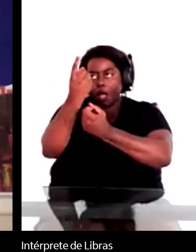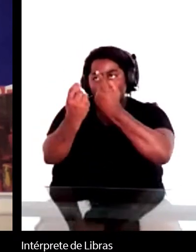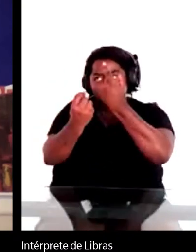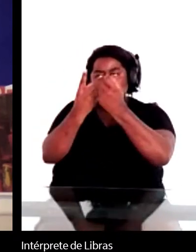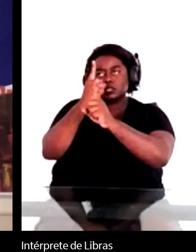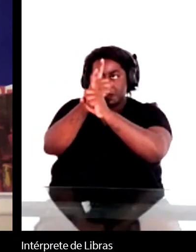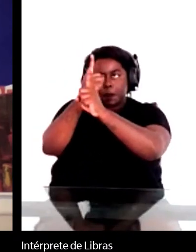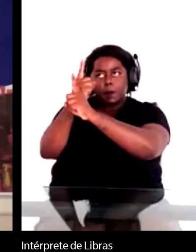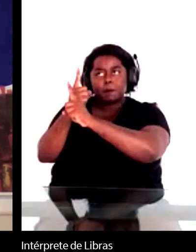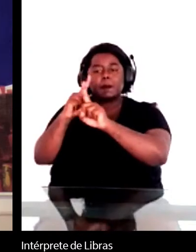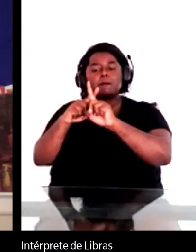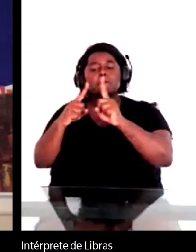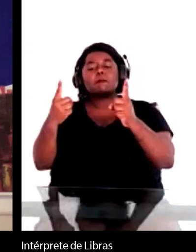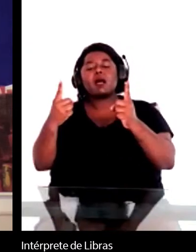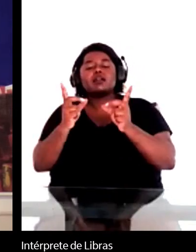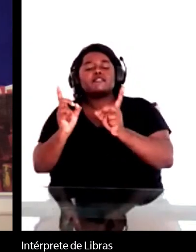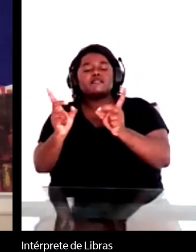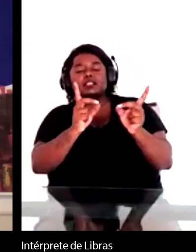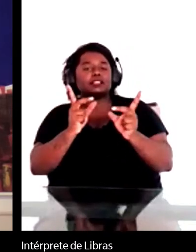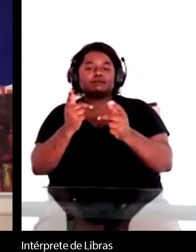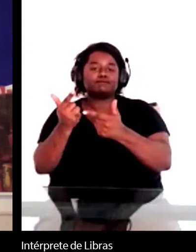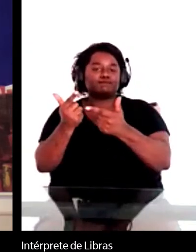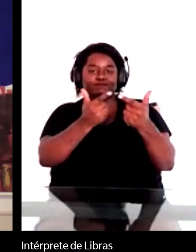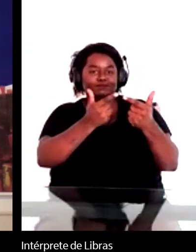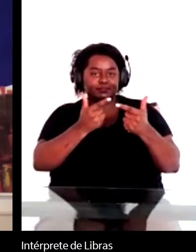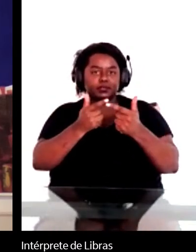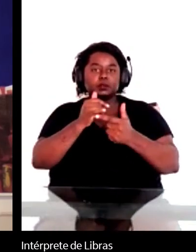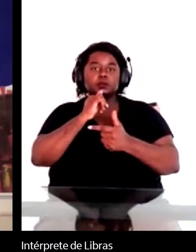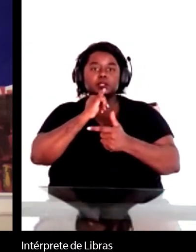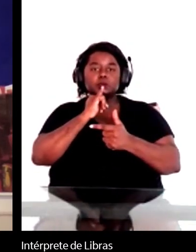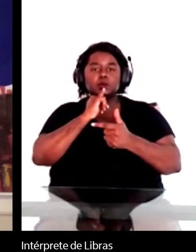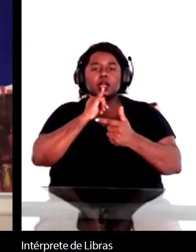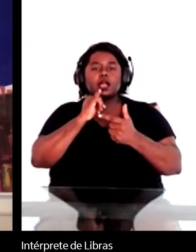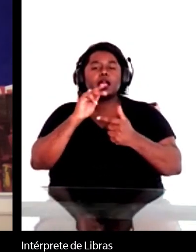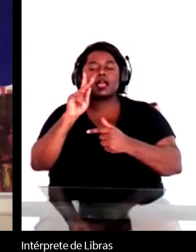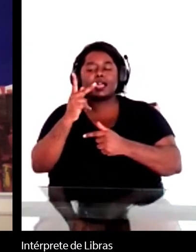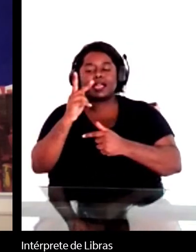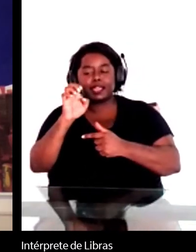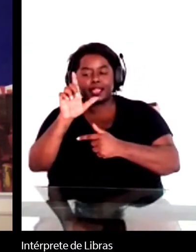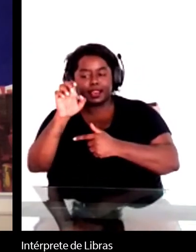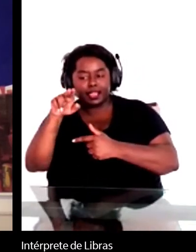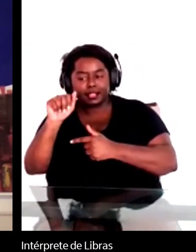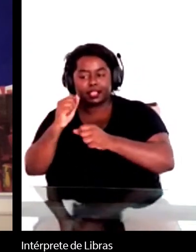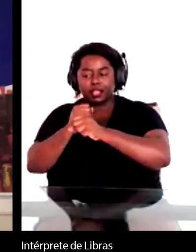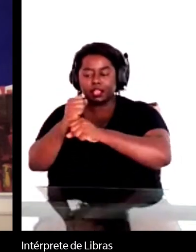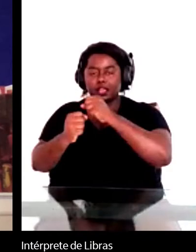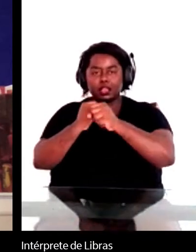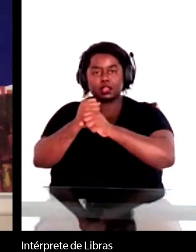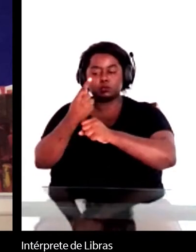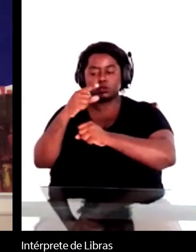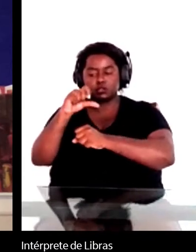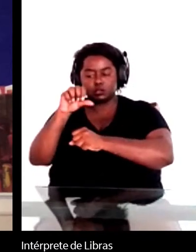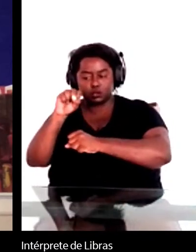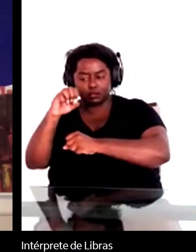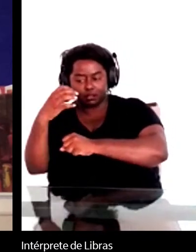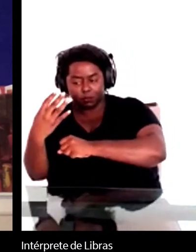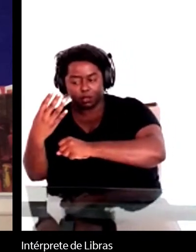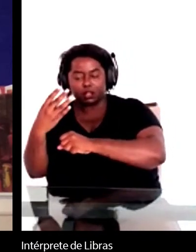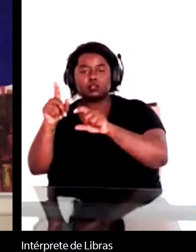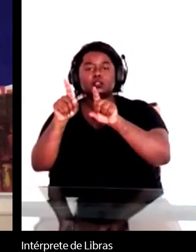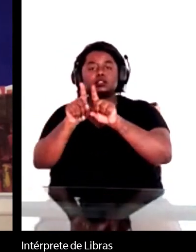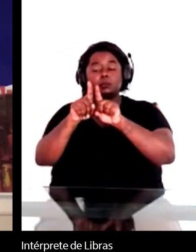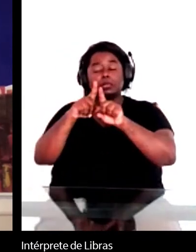com a mão e a luva de 1970, Helena de 84, numa tradição da própria Helen